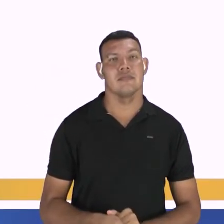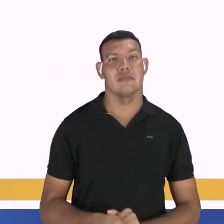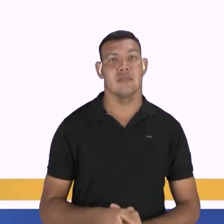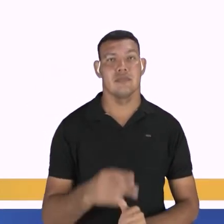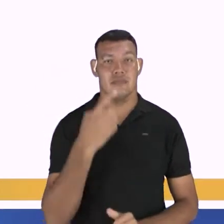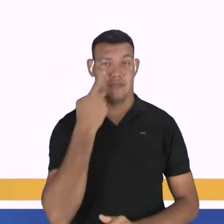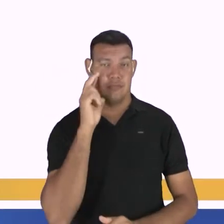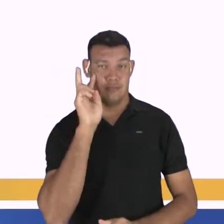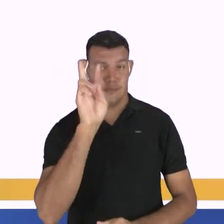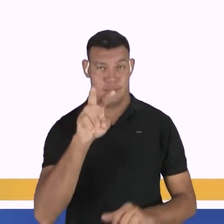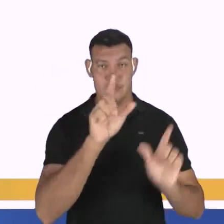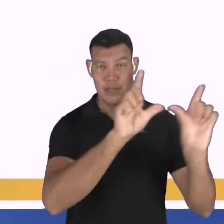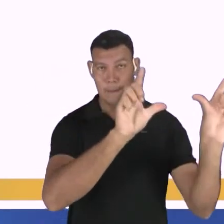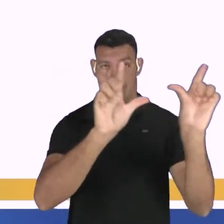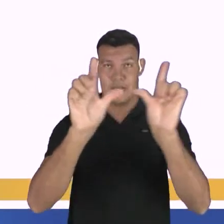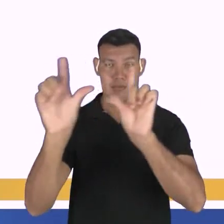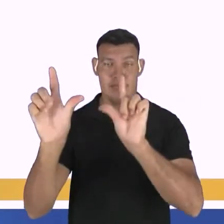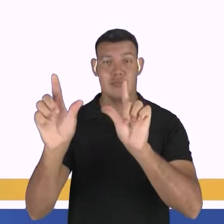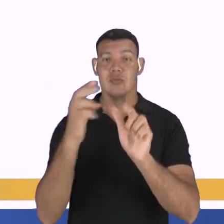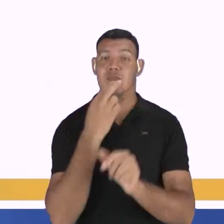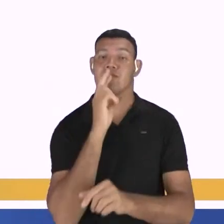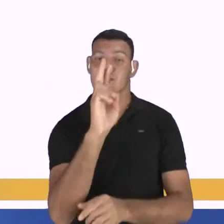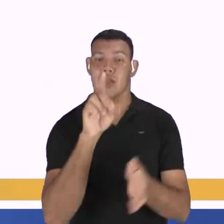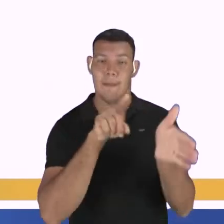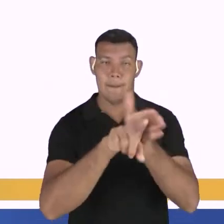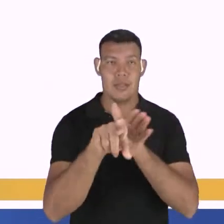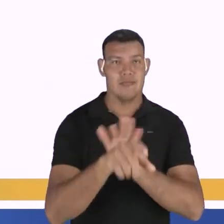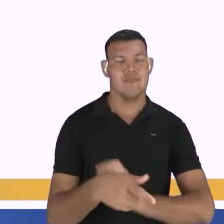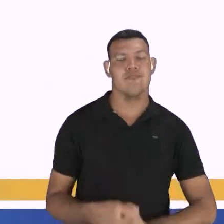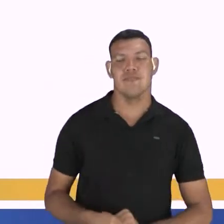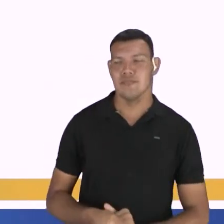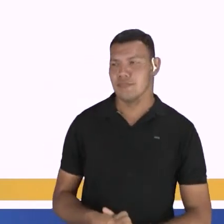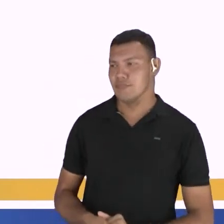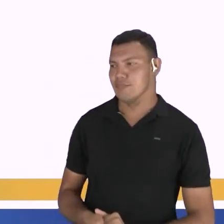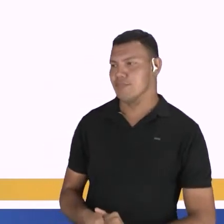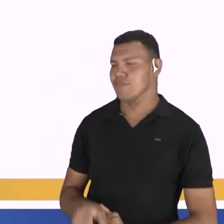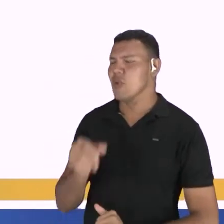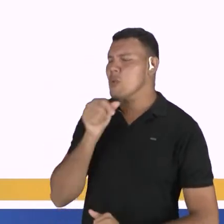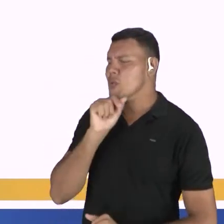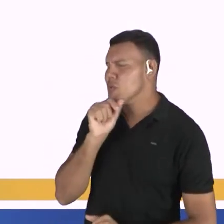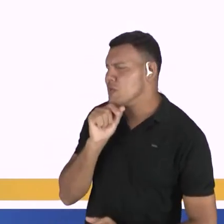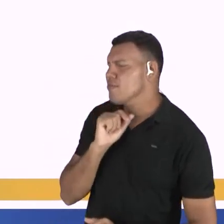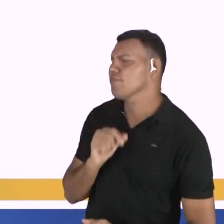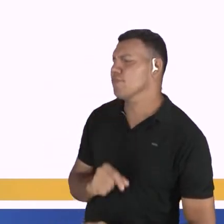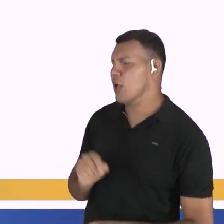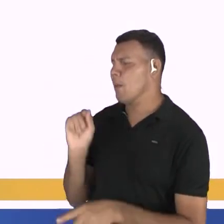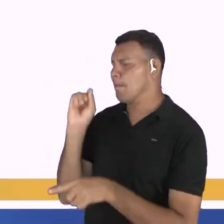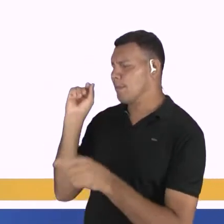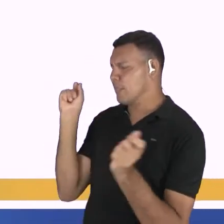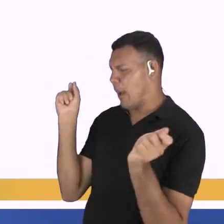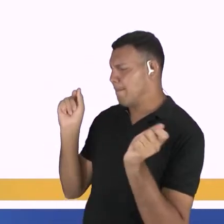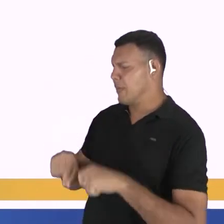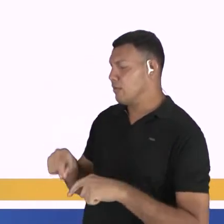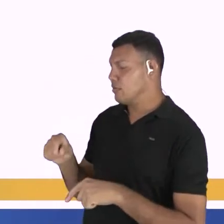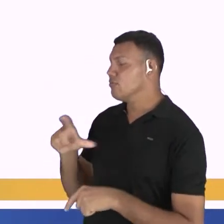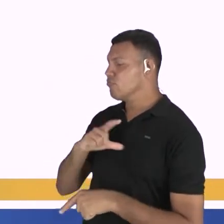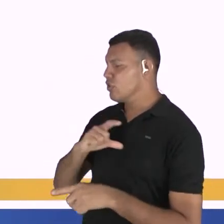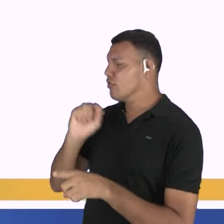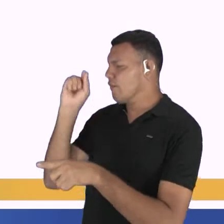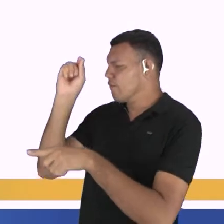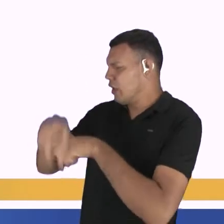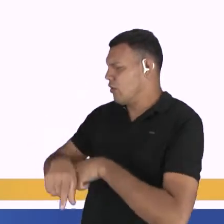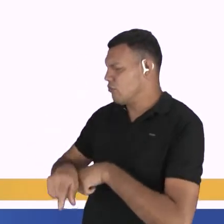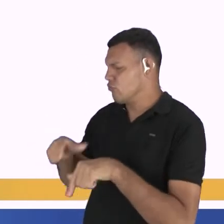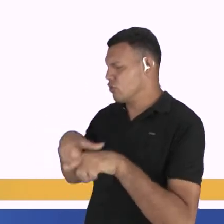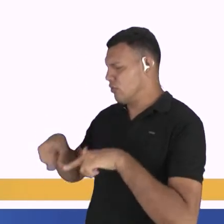responder a questão. É provável que ainda haja vagas para trabalhar aqui. Porém, não